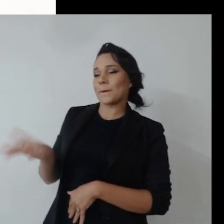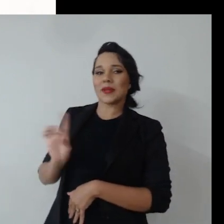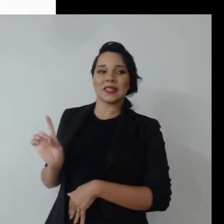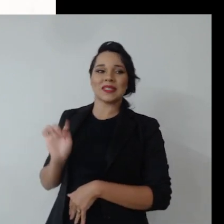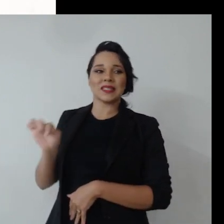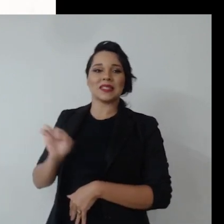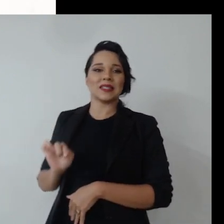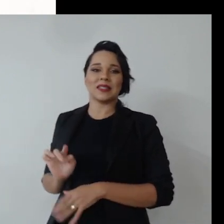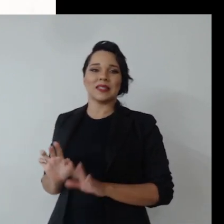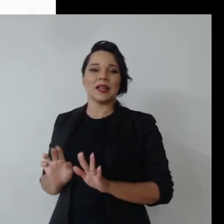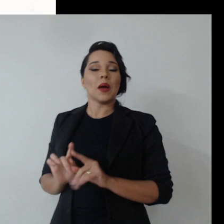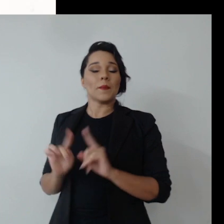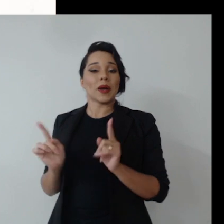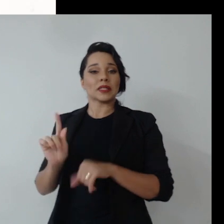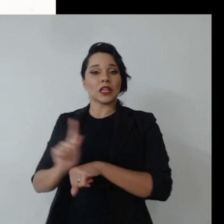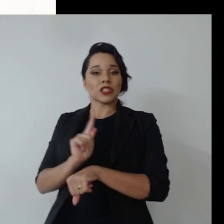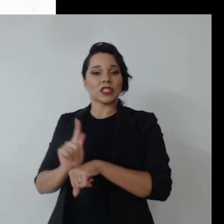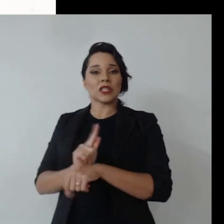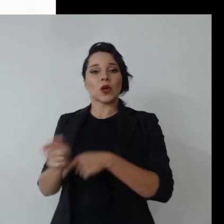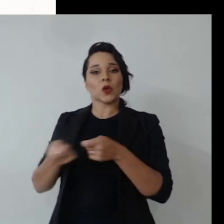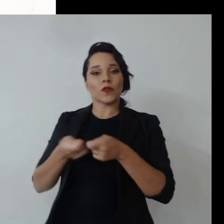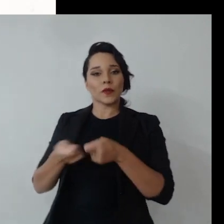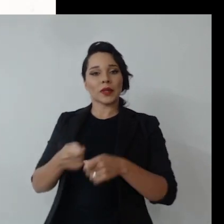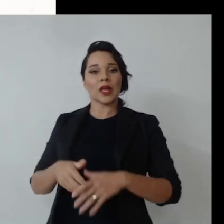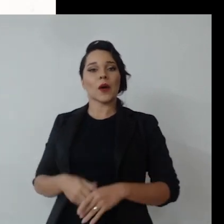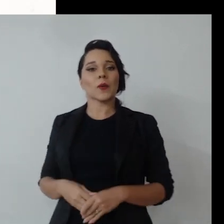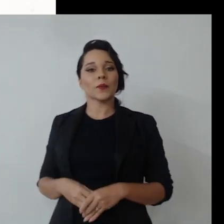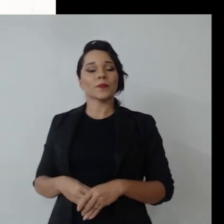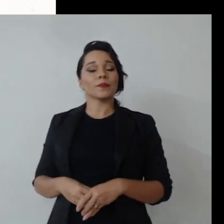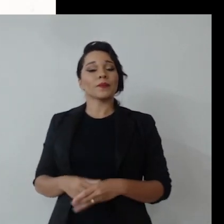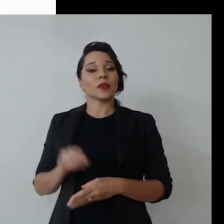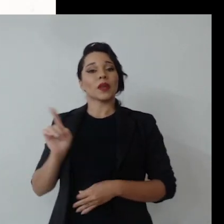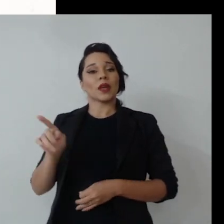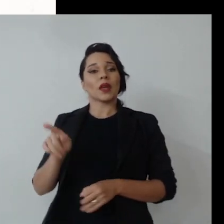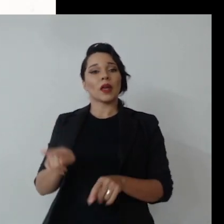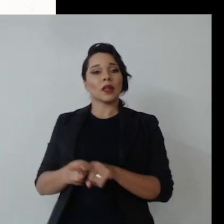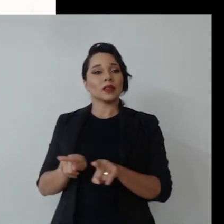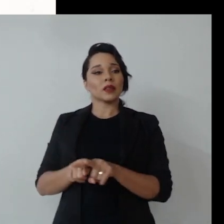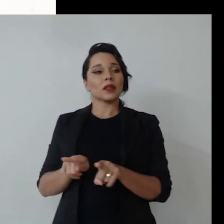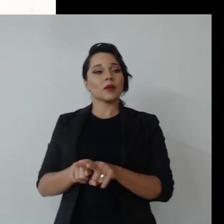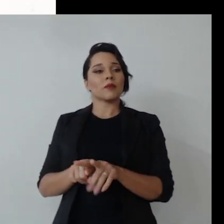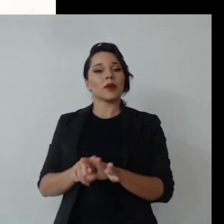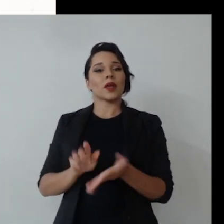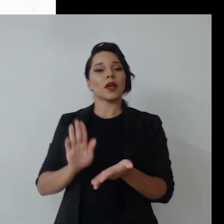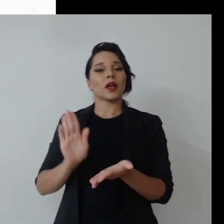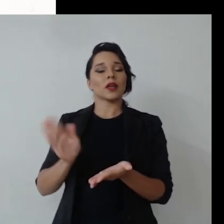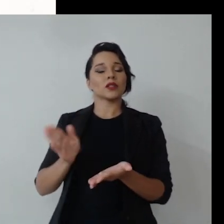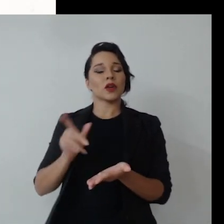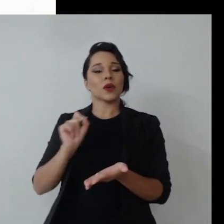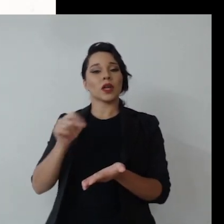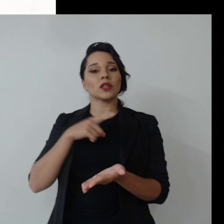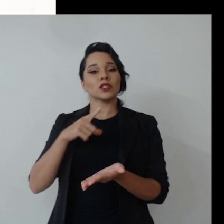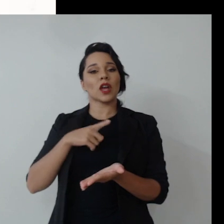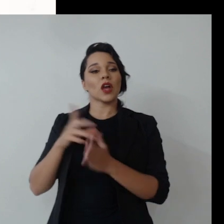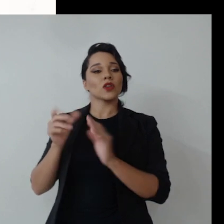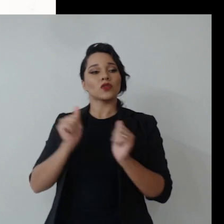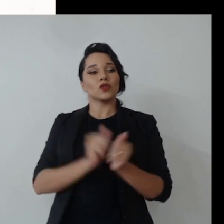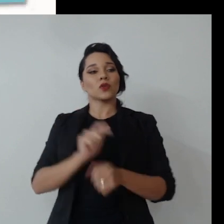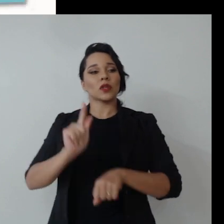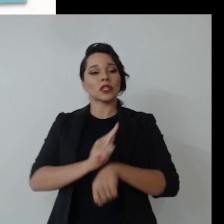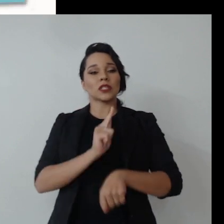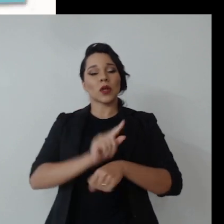precisa ser ISD propriamente dito. Na gestão organizacional é adotar a governança e sustentabilidade aos princípios de forma